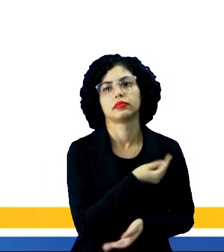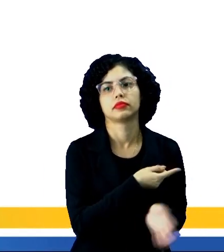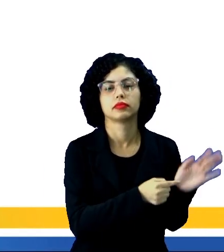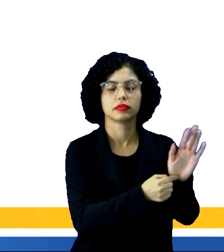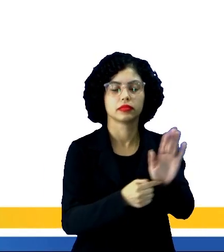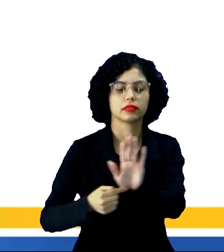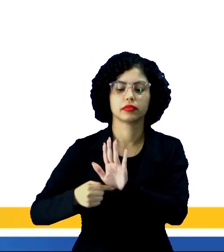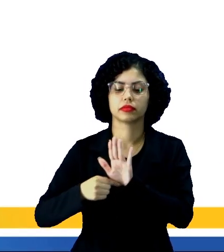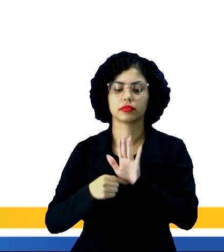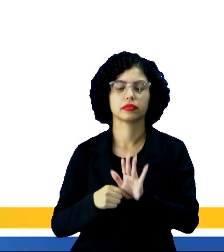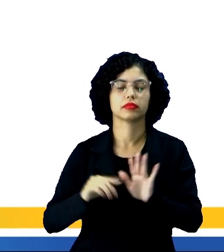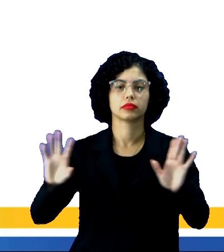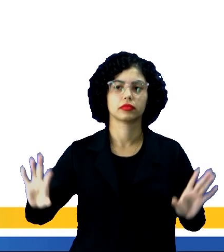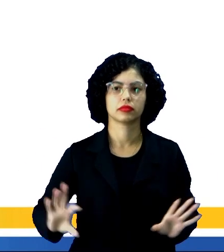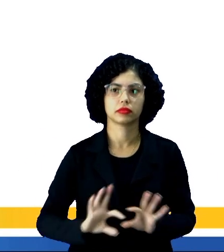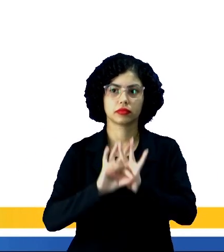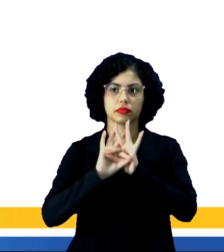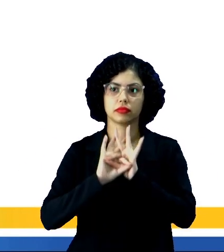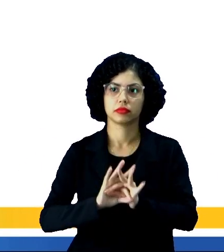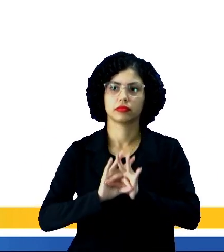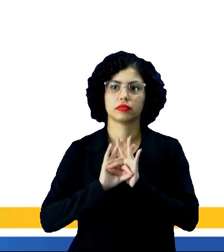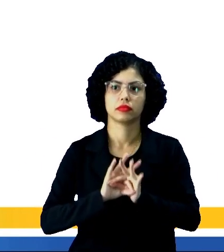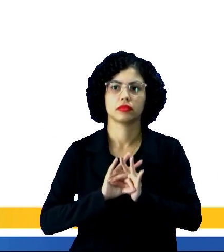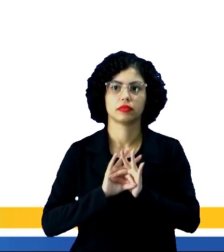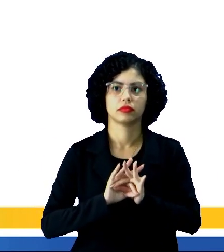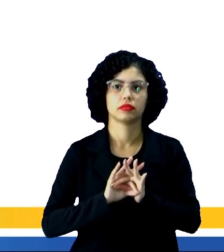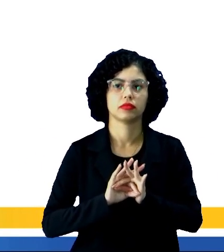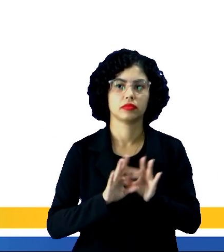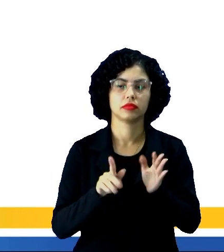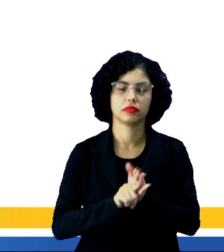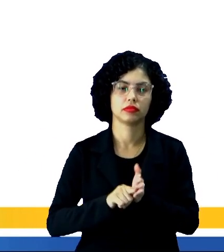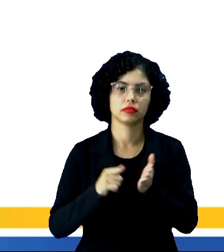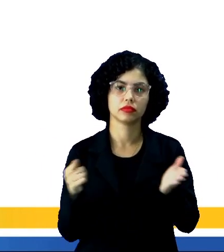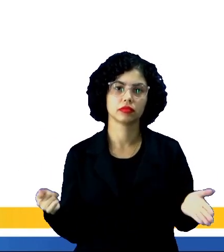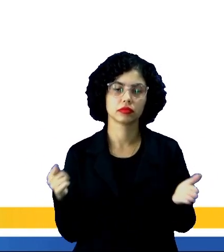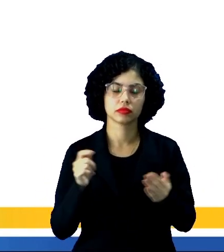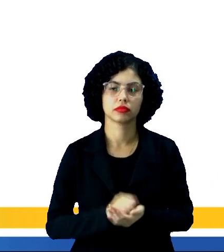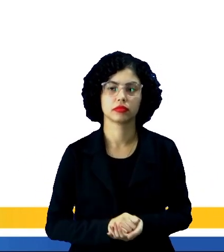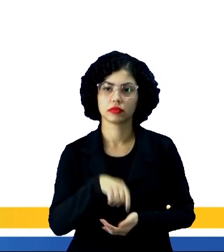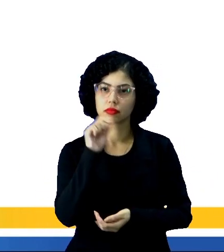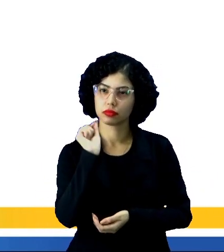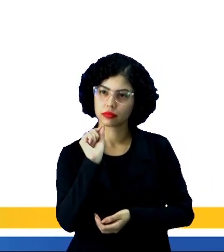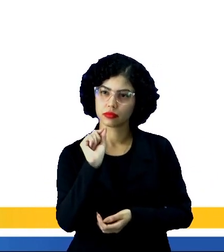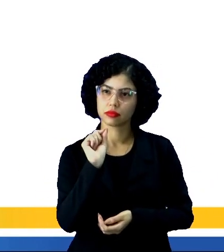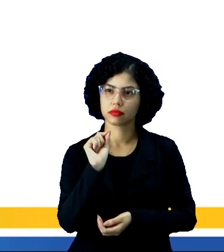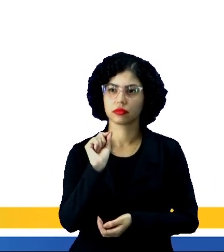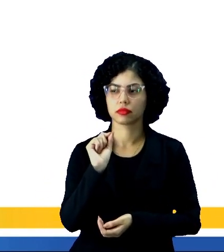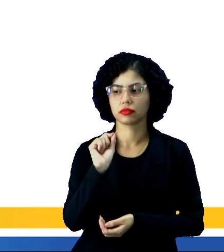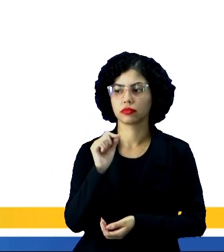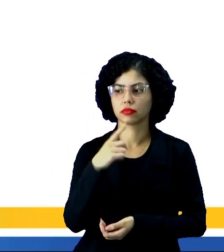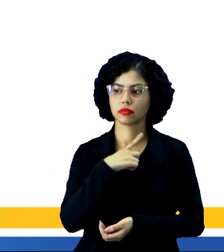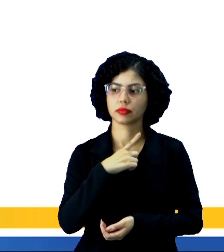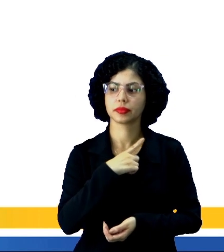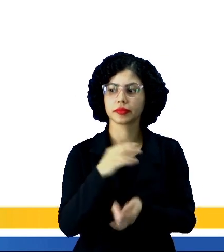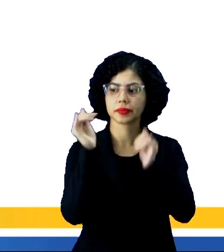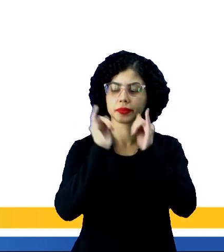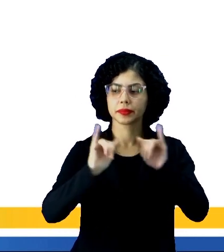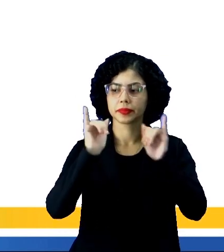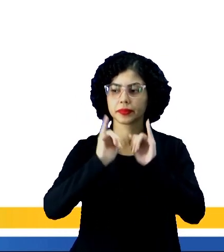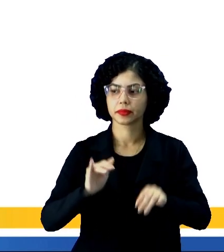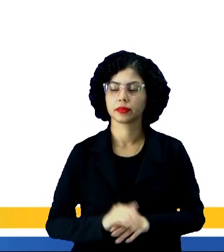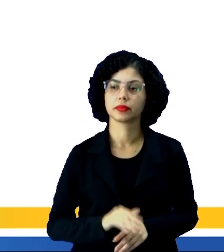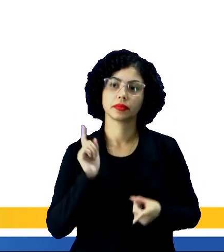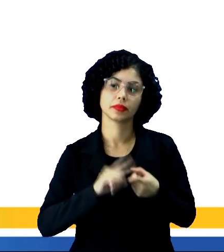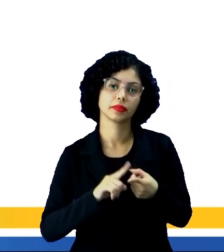mostrar para vocês a relação do texto jornalístico com a notícia. O o texto jornalístico tem a ver com a notícia?